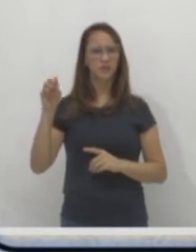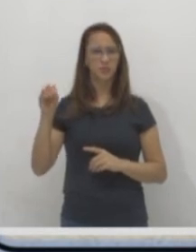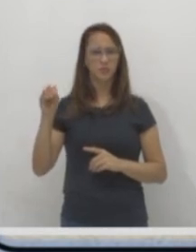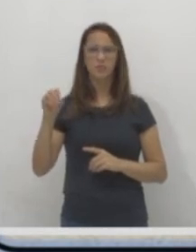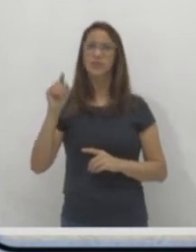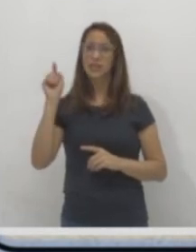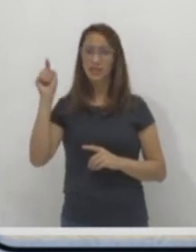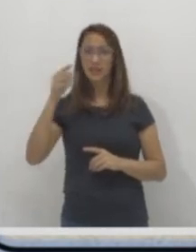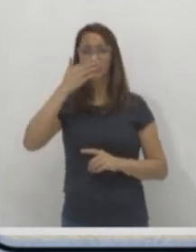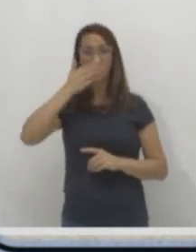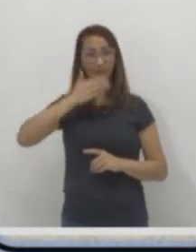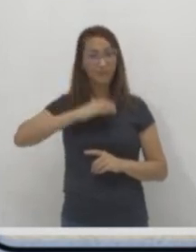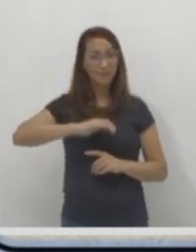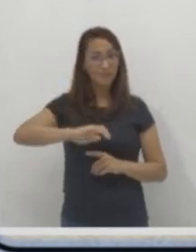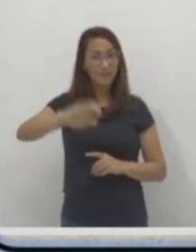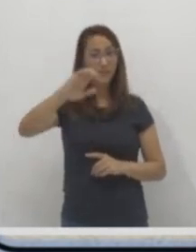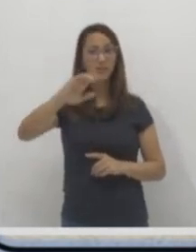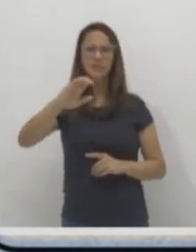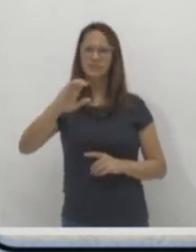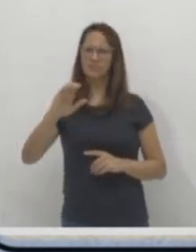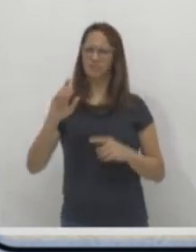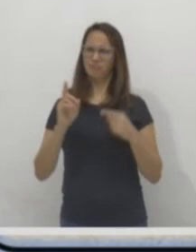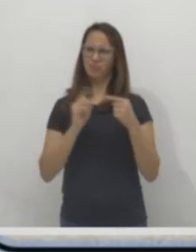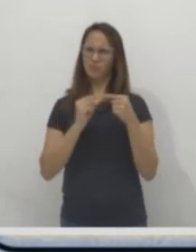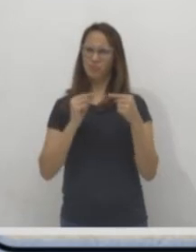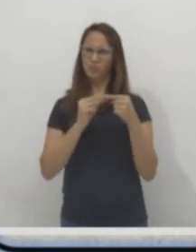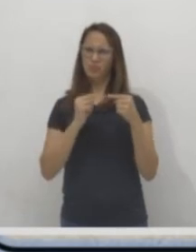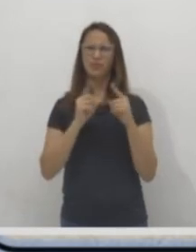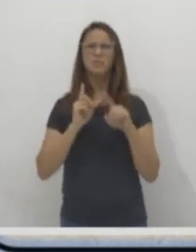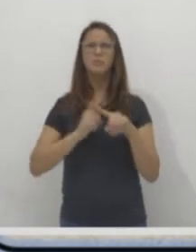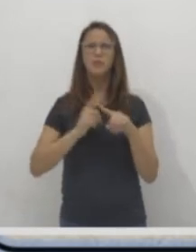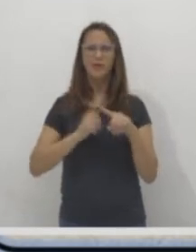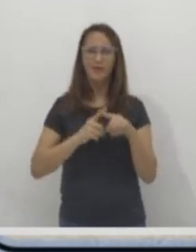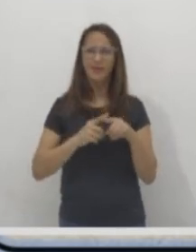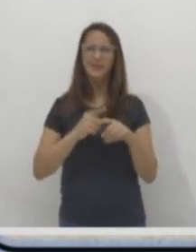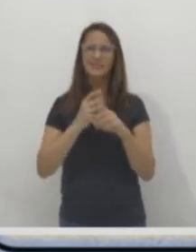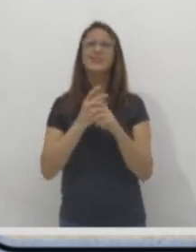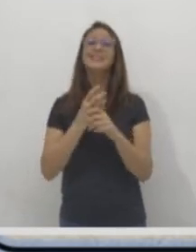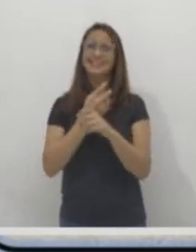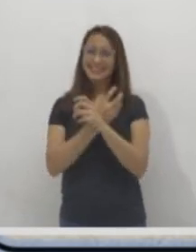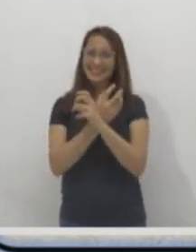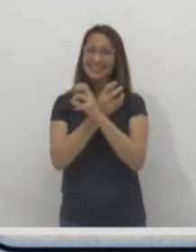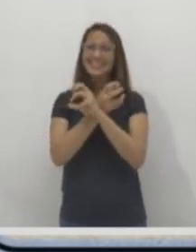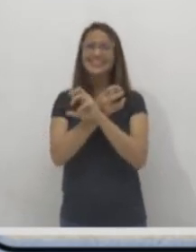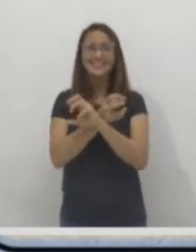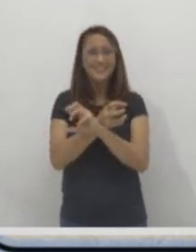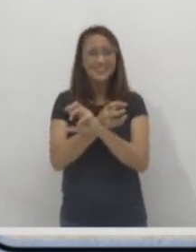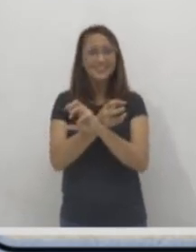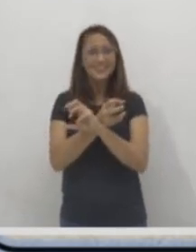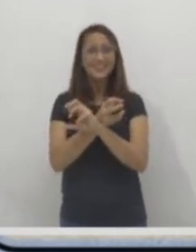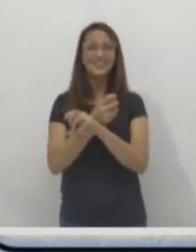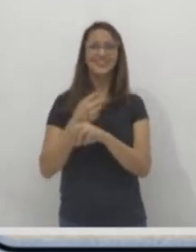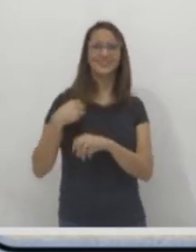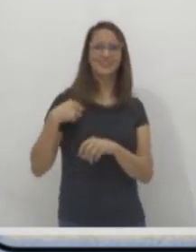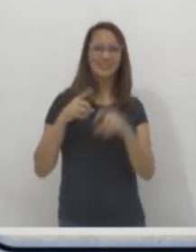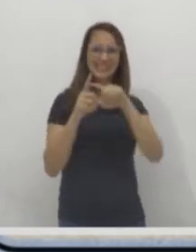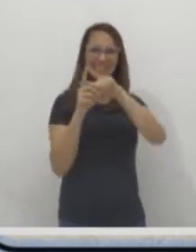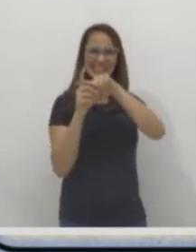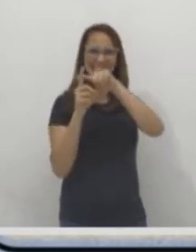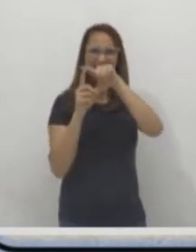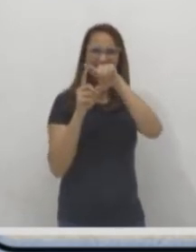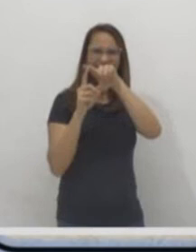vertebrados? Porque eles têm ossos. Tem uma coluna vertebral. Tá vendo aí? Todo animal vertebrado, ele tem